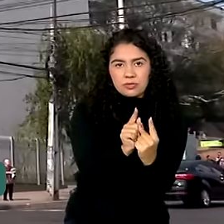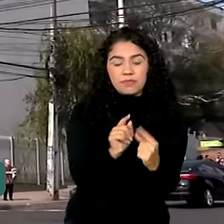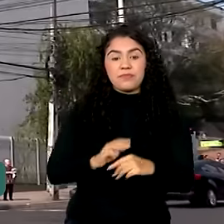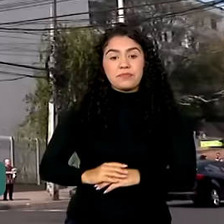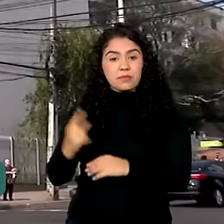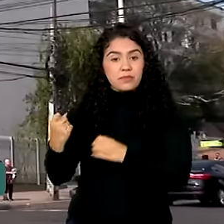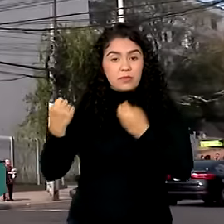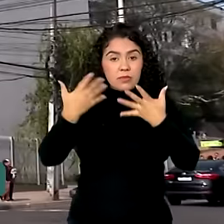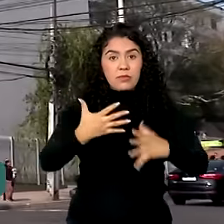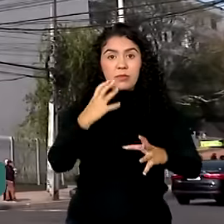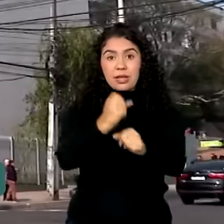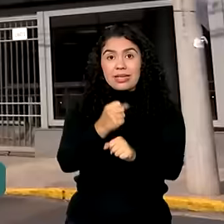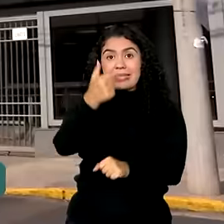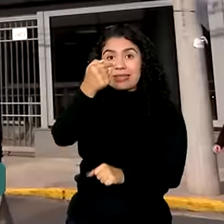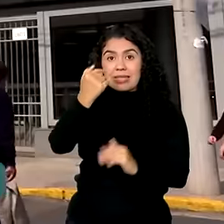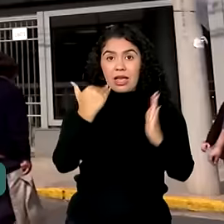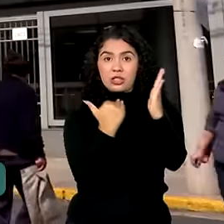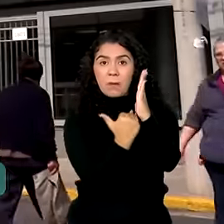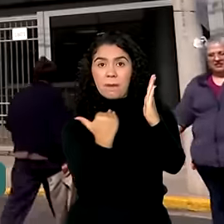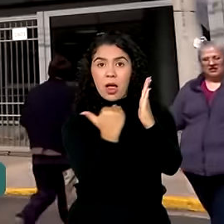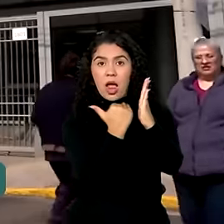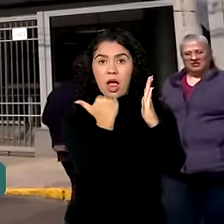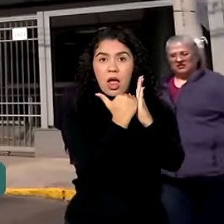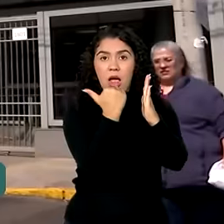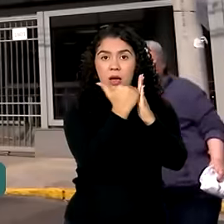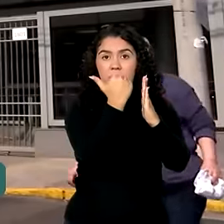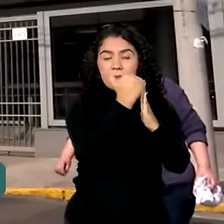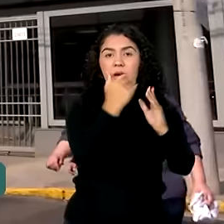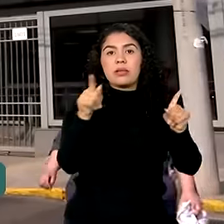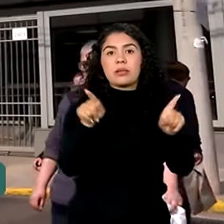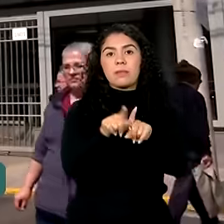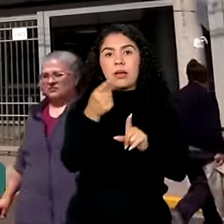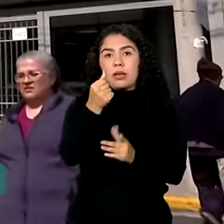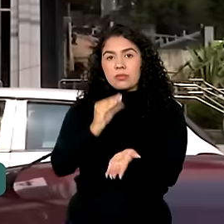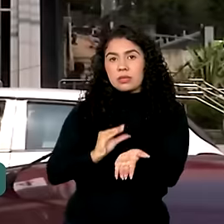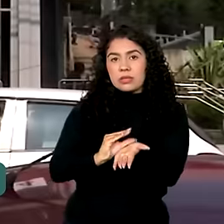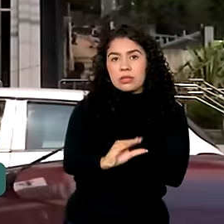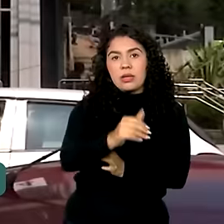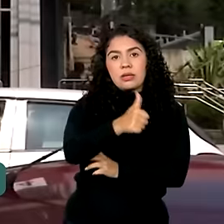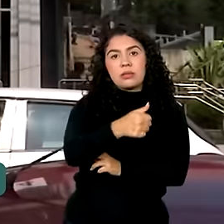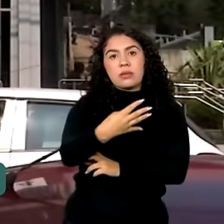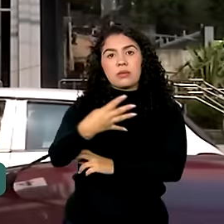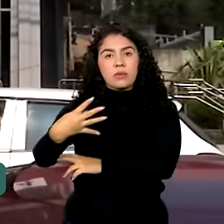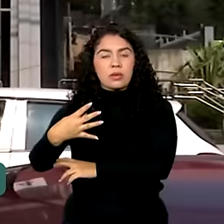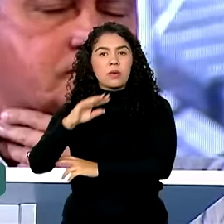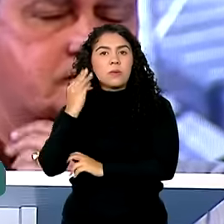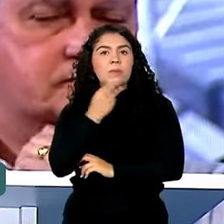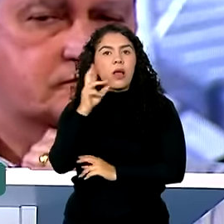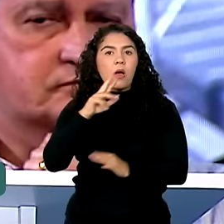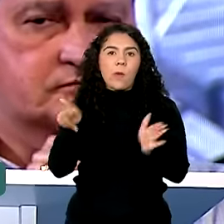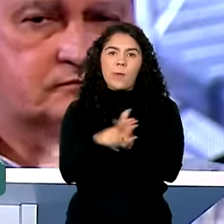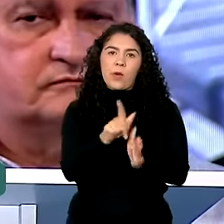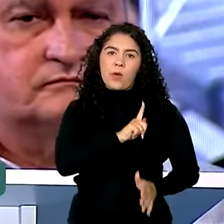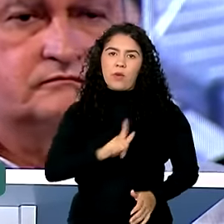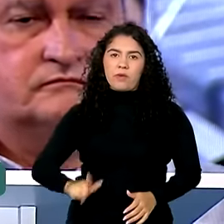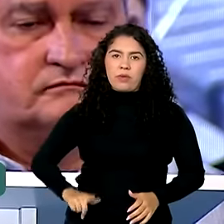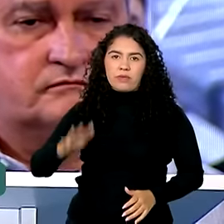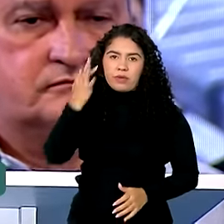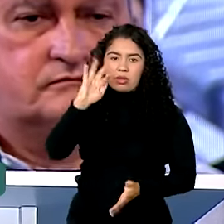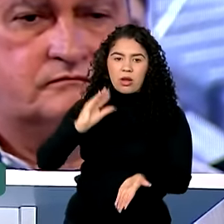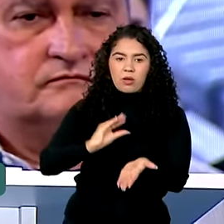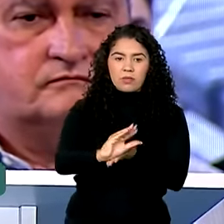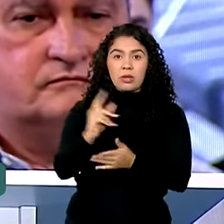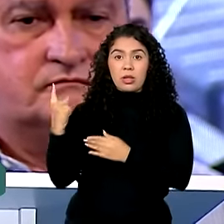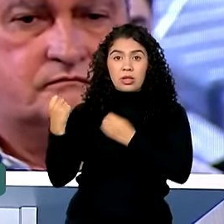tem sete andares e investimento de 144 milhões de reais do governo federal. Serão 60